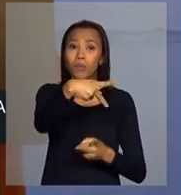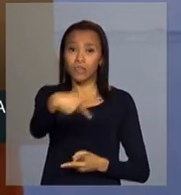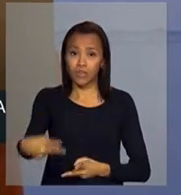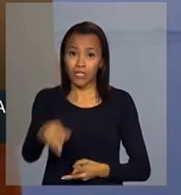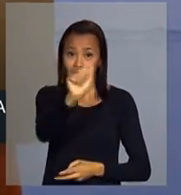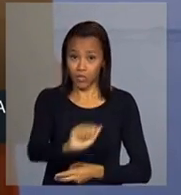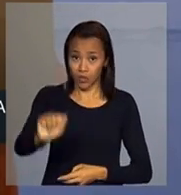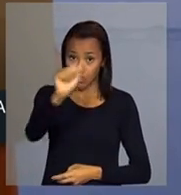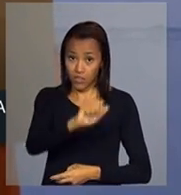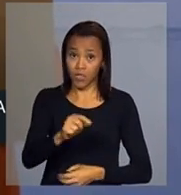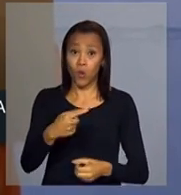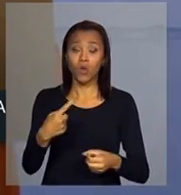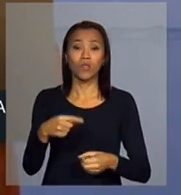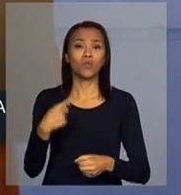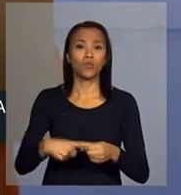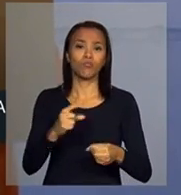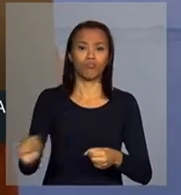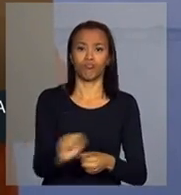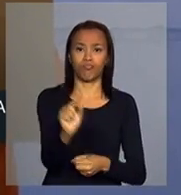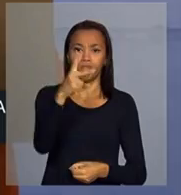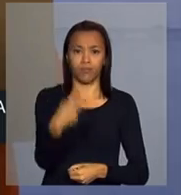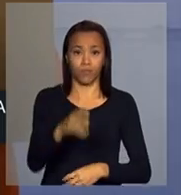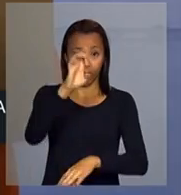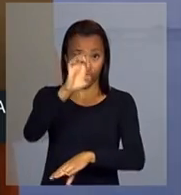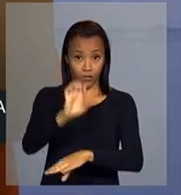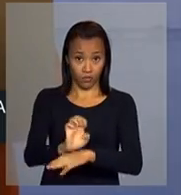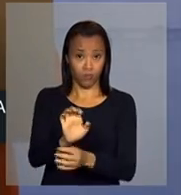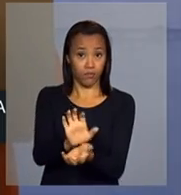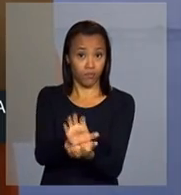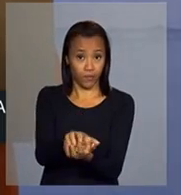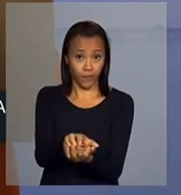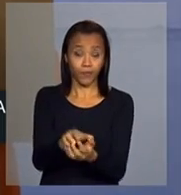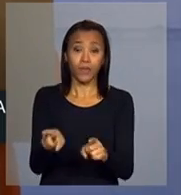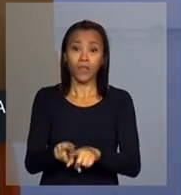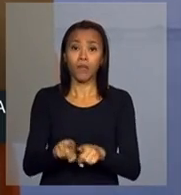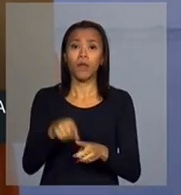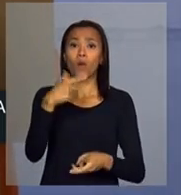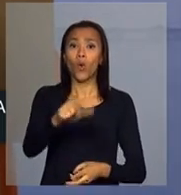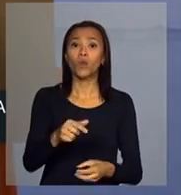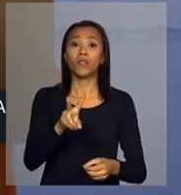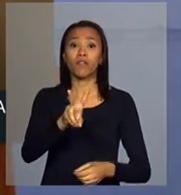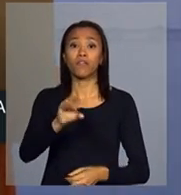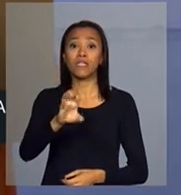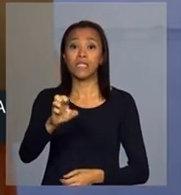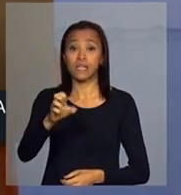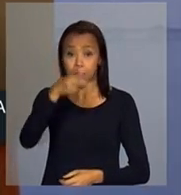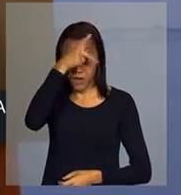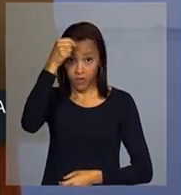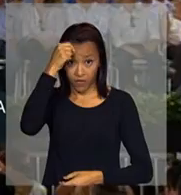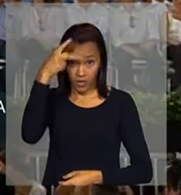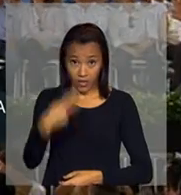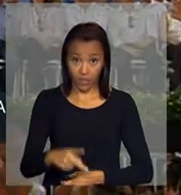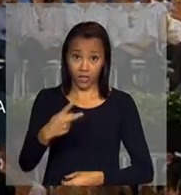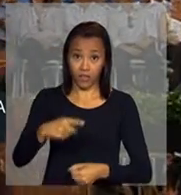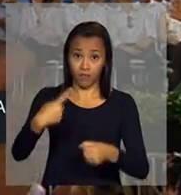Pernambuco. Queria cumprimentar a vice-prefeita de Serra Talhada, Tatiana Duarte.